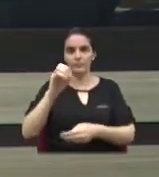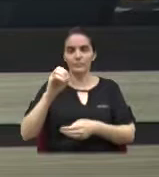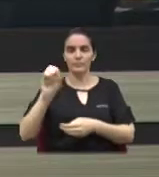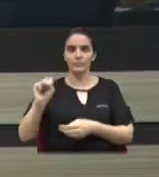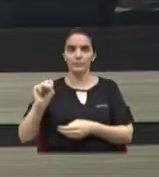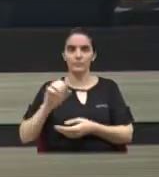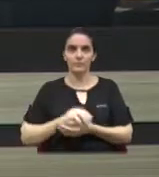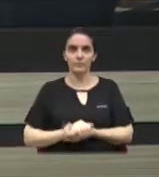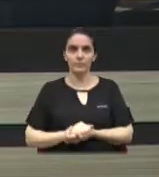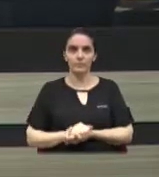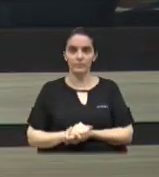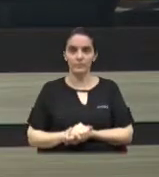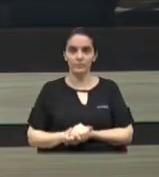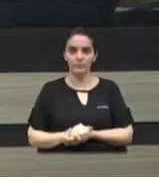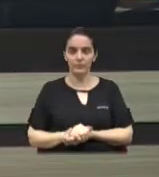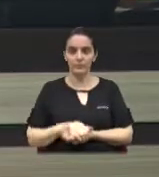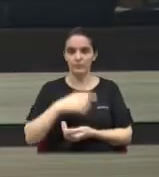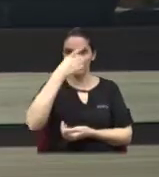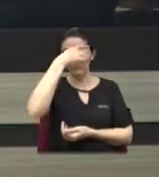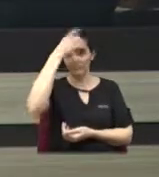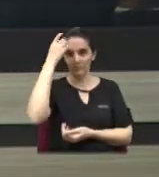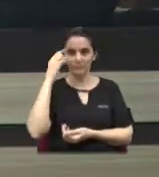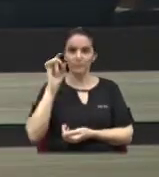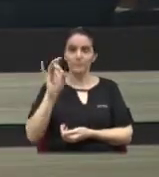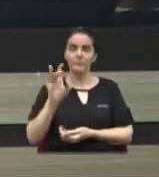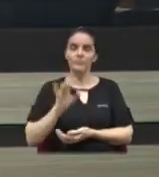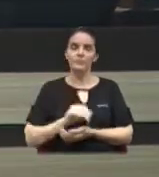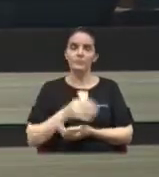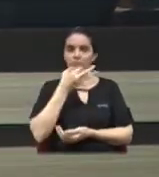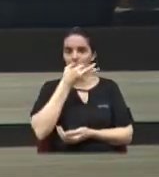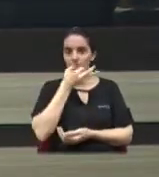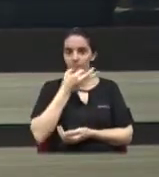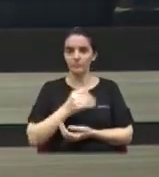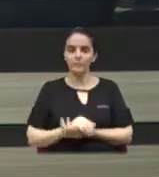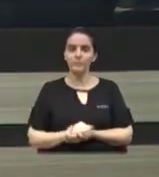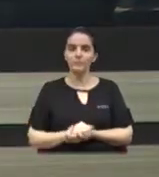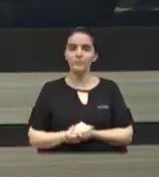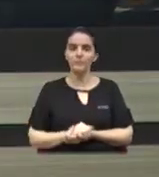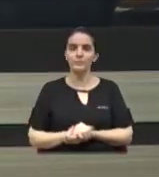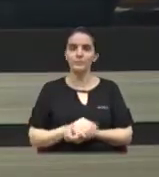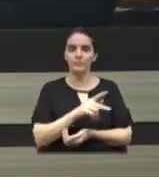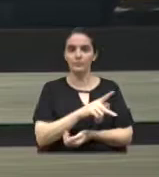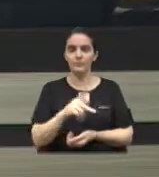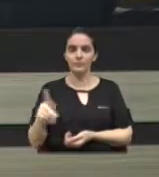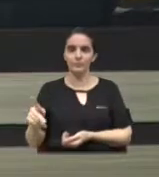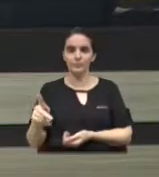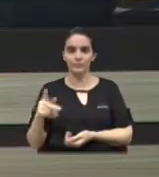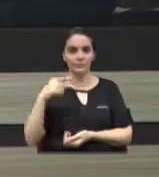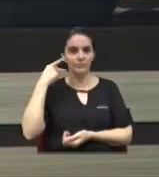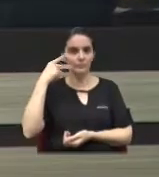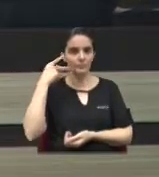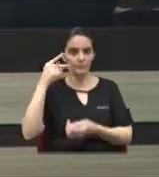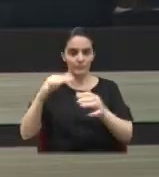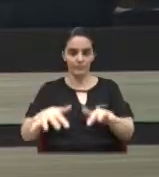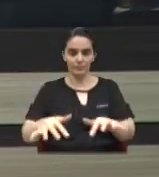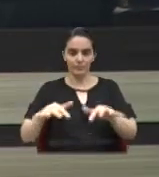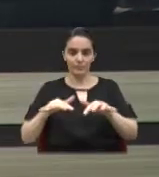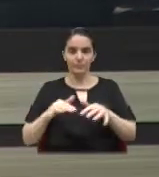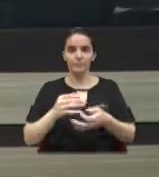Quero discutir. Com a palavra, vereador Wagner Barbosa. Senhor presidente, em nome dos pares, por presente,